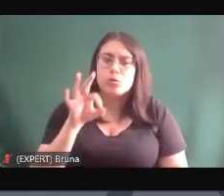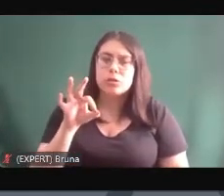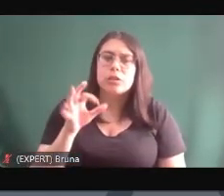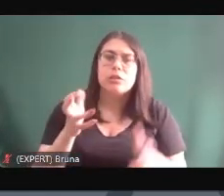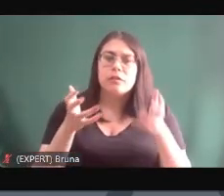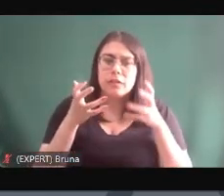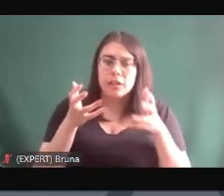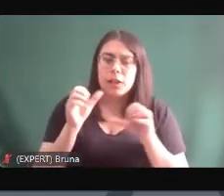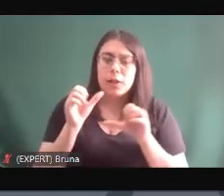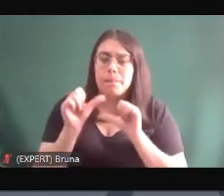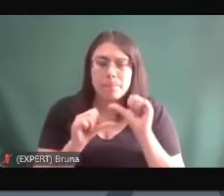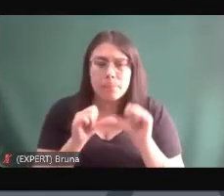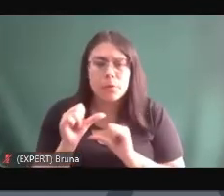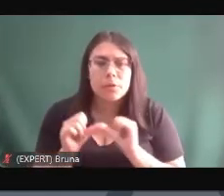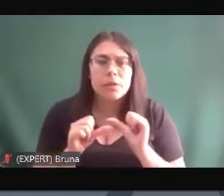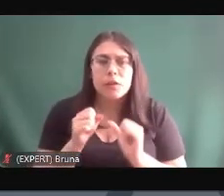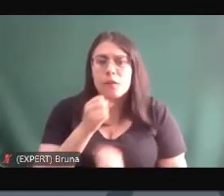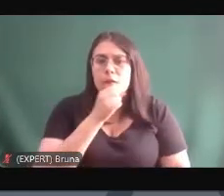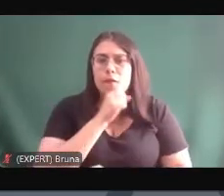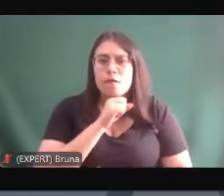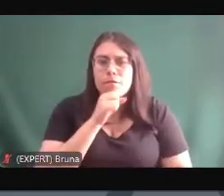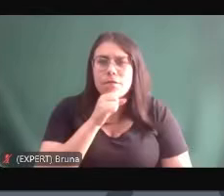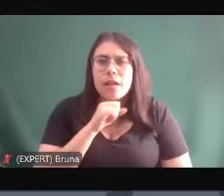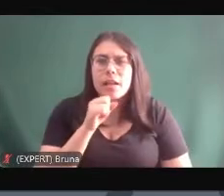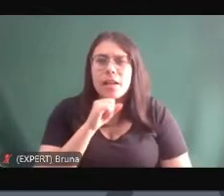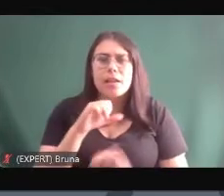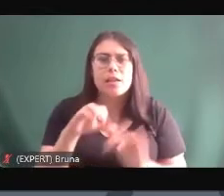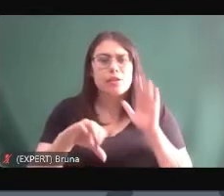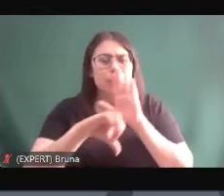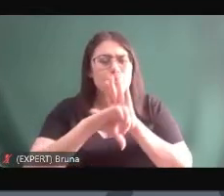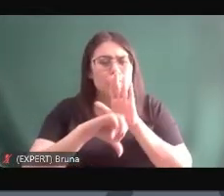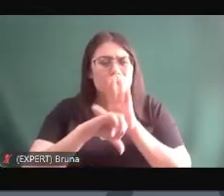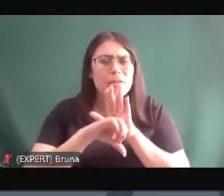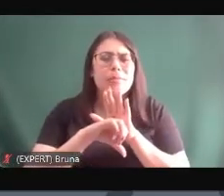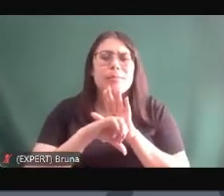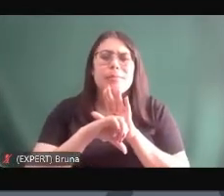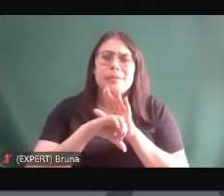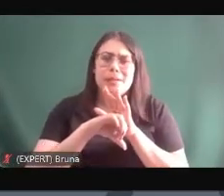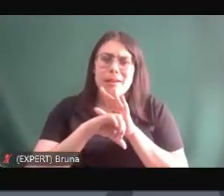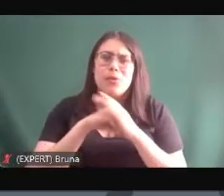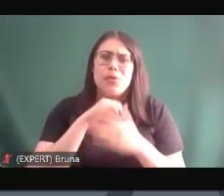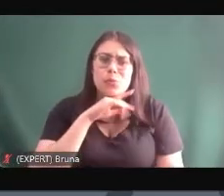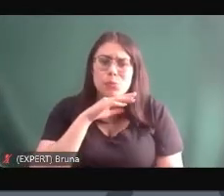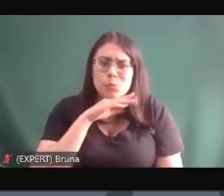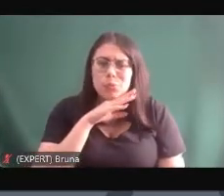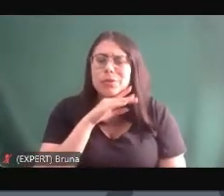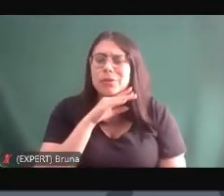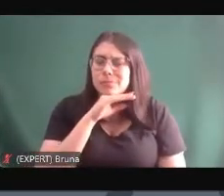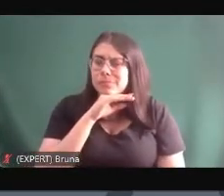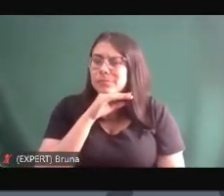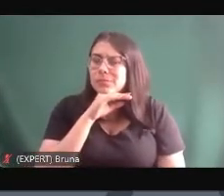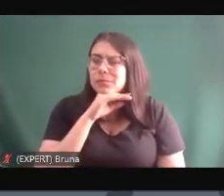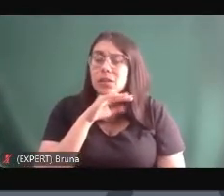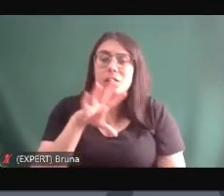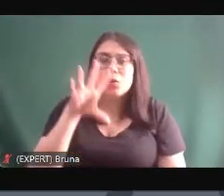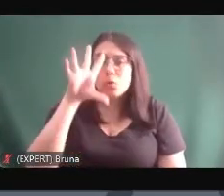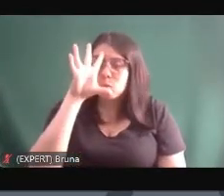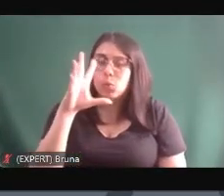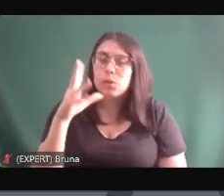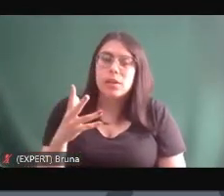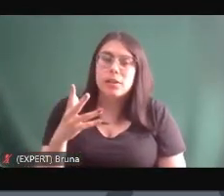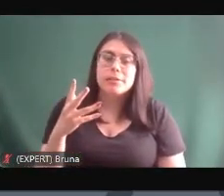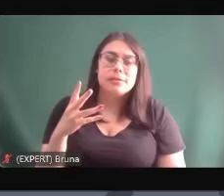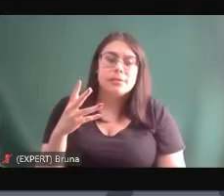crime quando você envelhece no crime você percebe que é uma imensa furada então é essa competição e essa